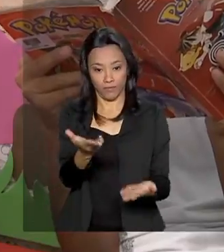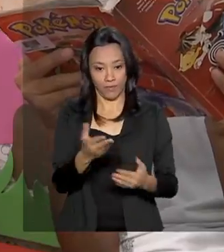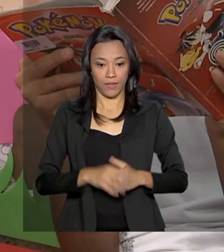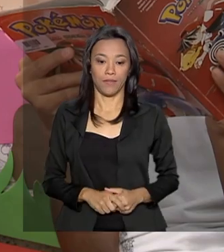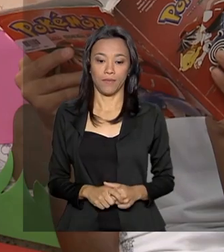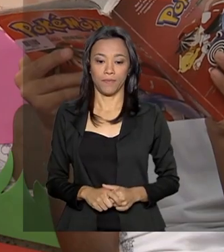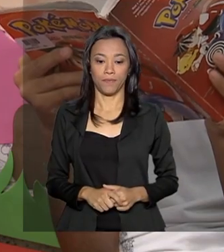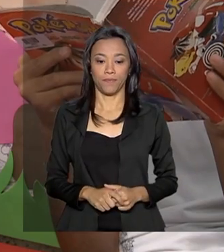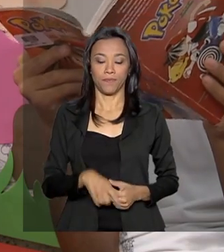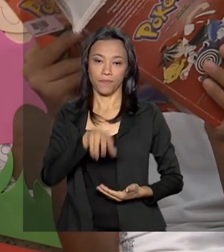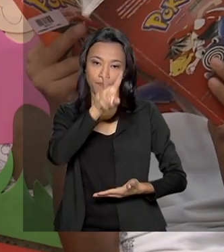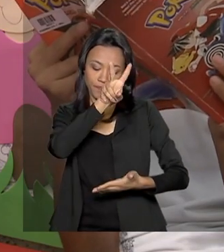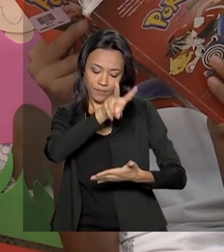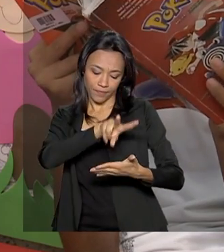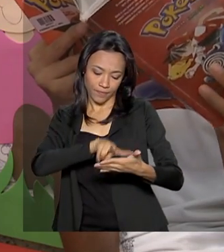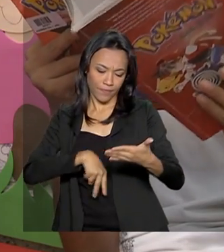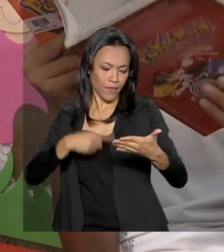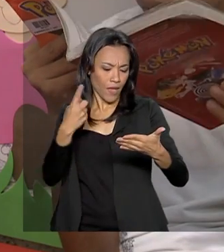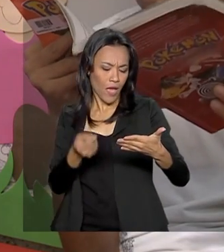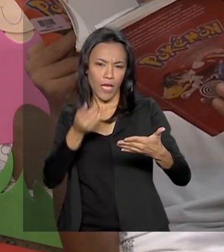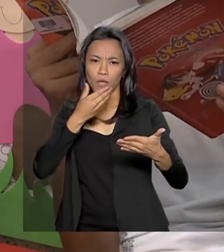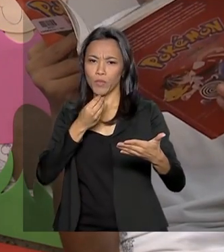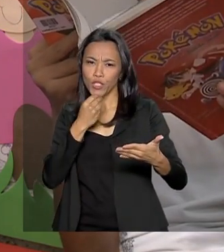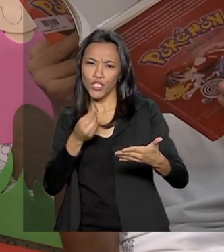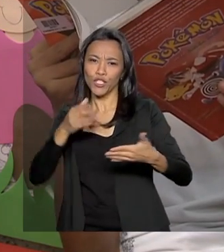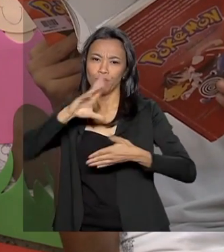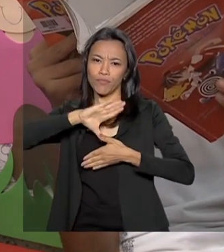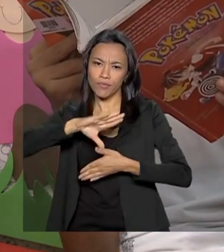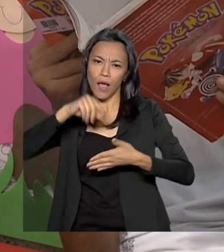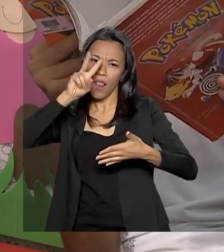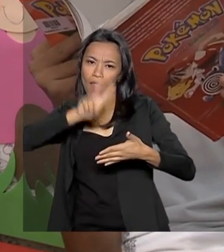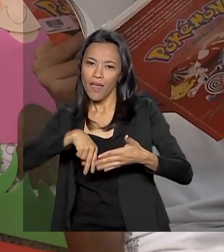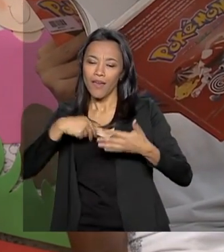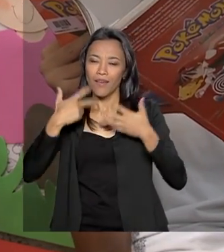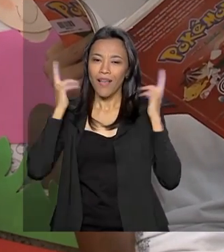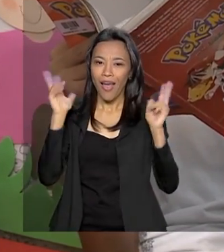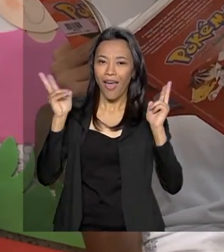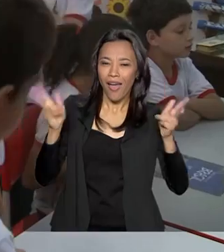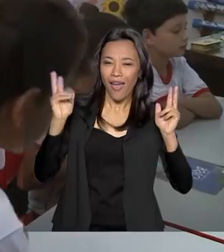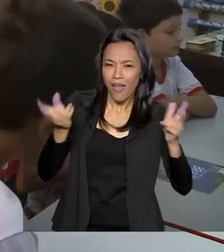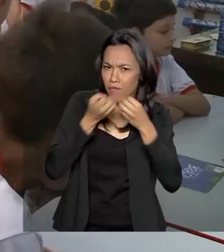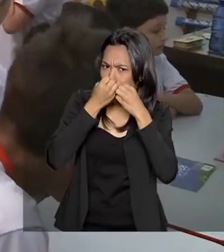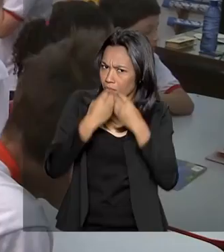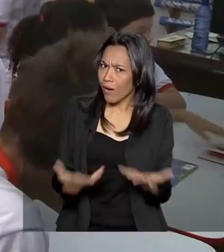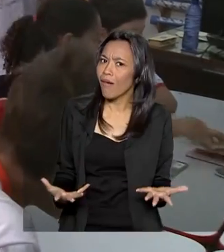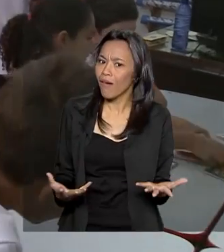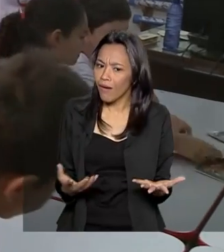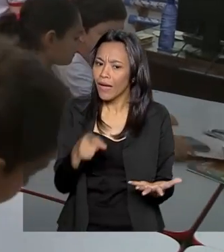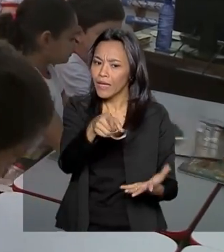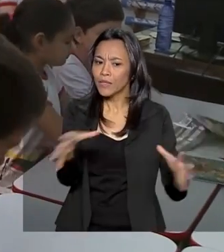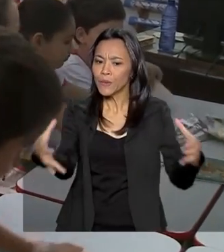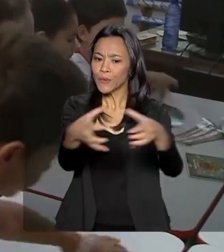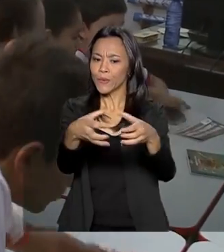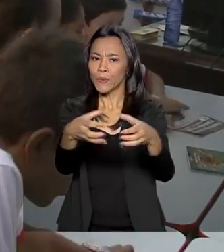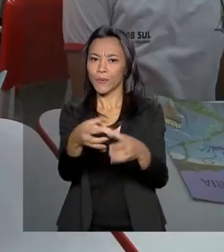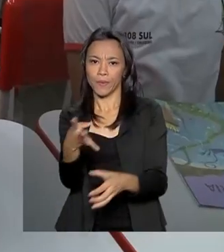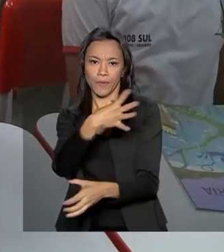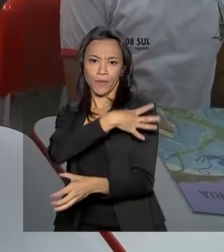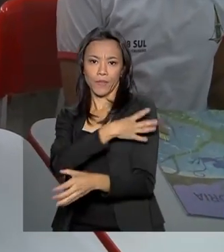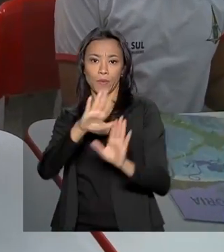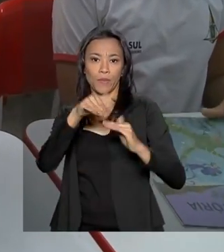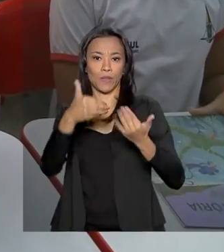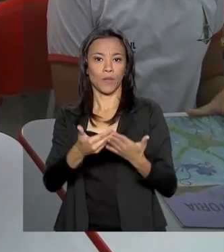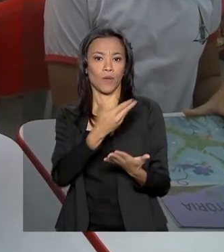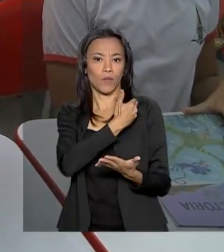Era um menino latino-americano, sorridente. Ler é divertido, sim. Essa turminha do quarto ano de uma escola